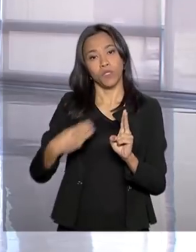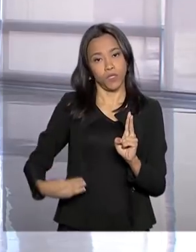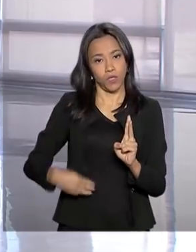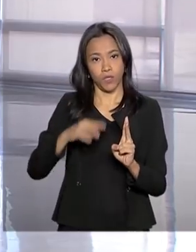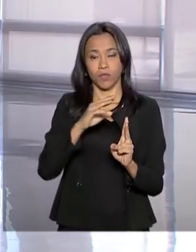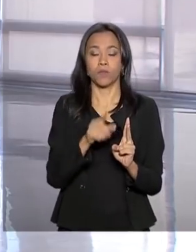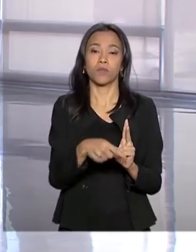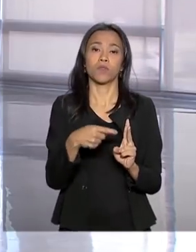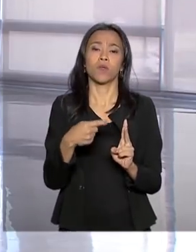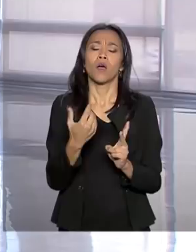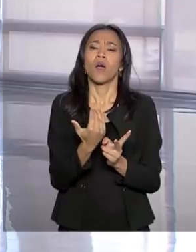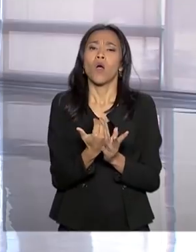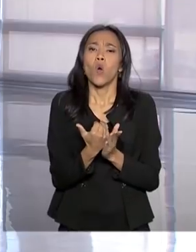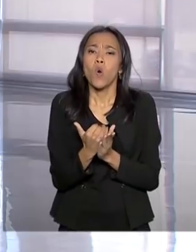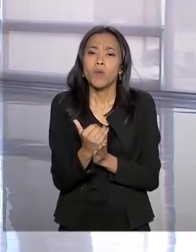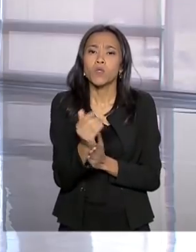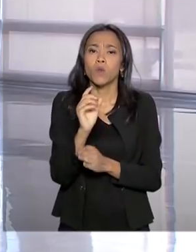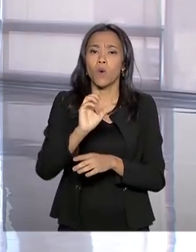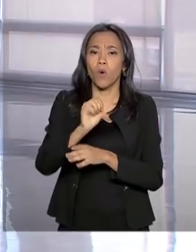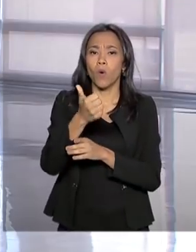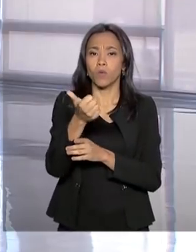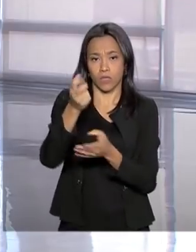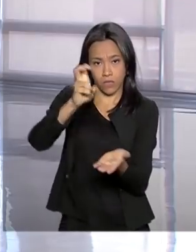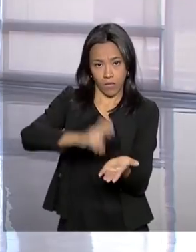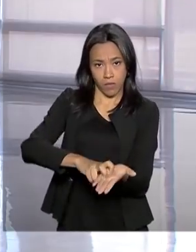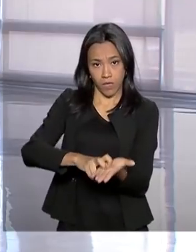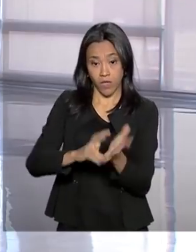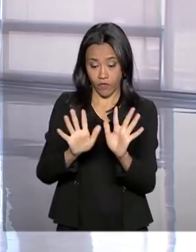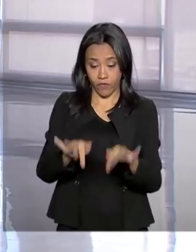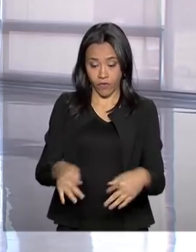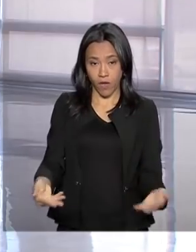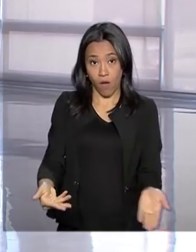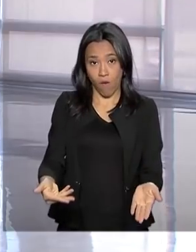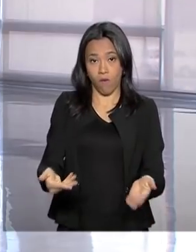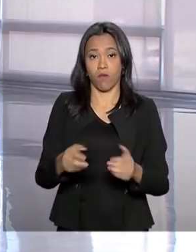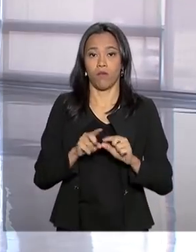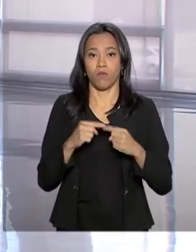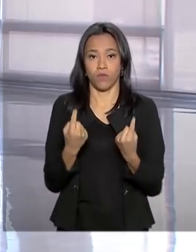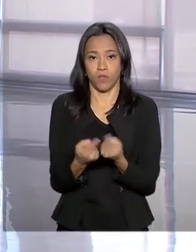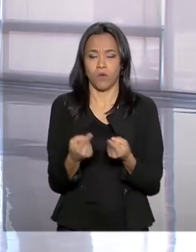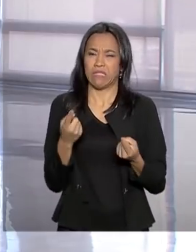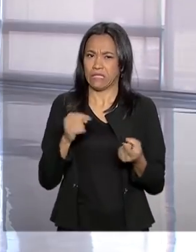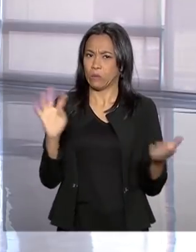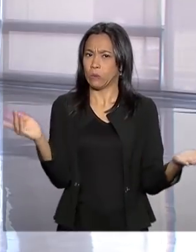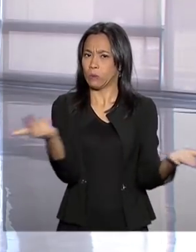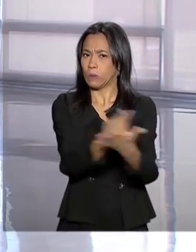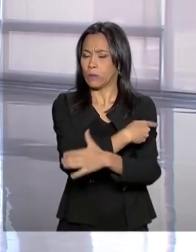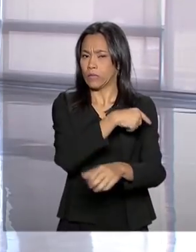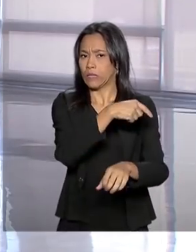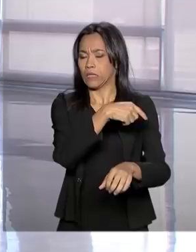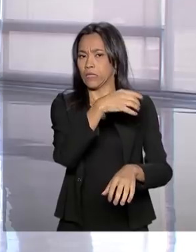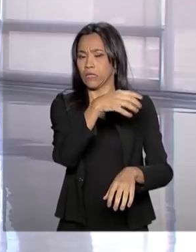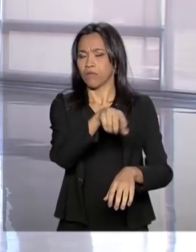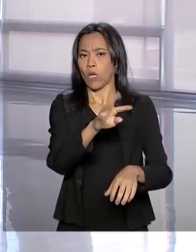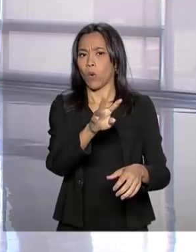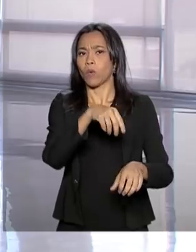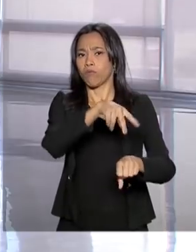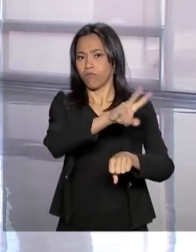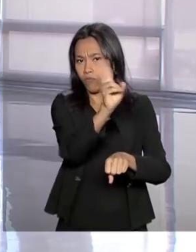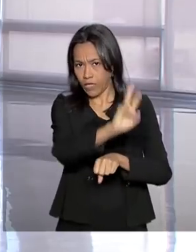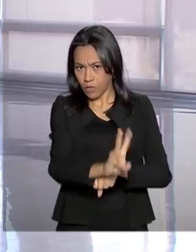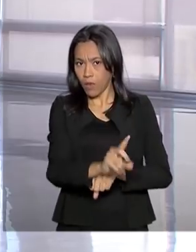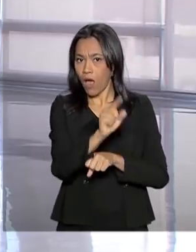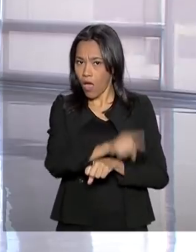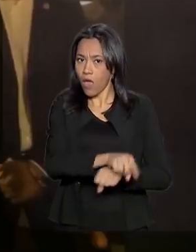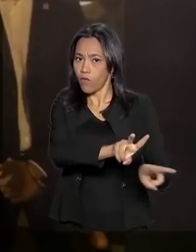11 horas da manhã e terminou agora, nesse minuto. A situação da Venezuela certamente fez parte da pauta